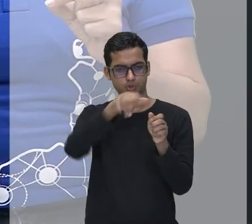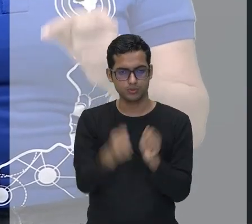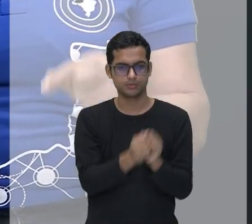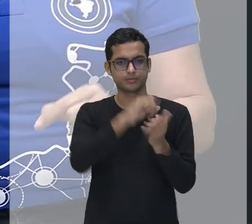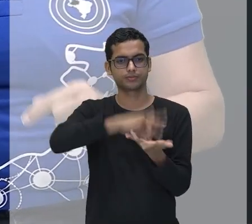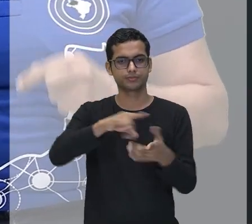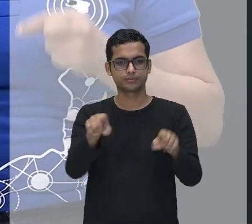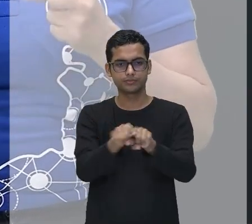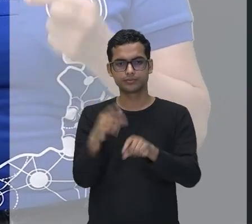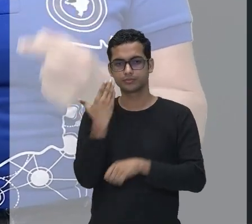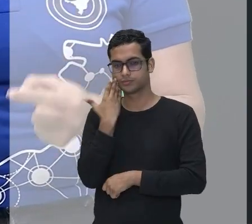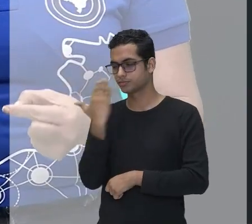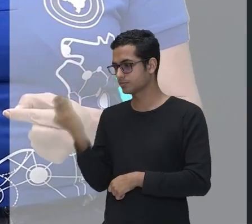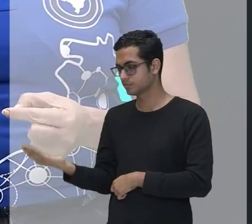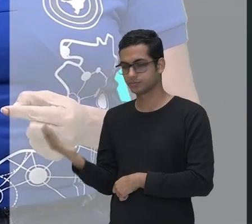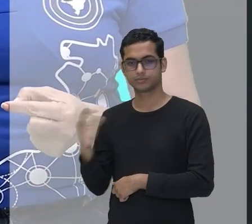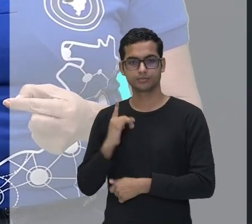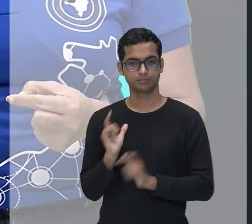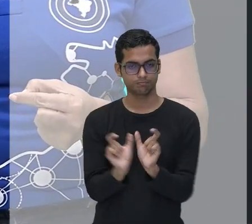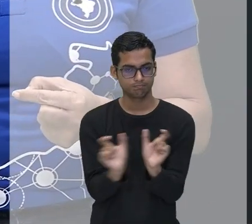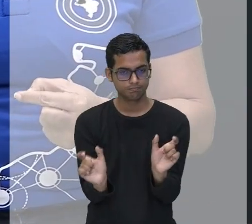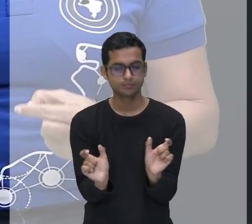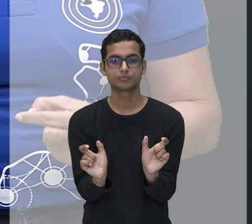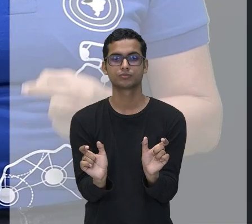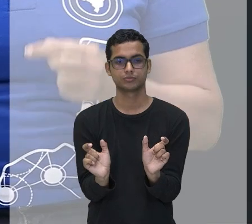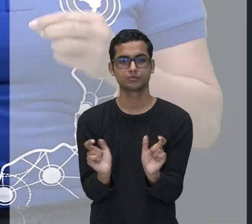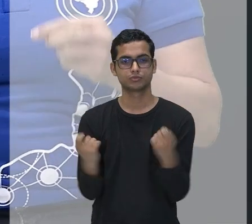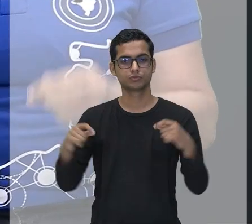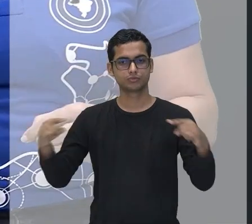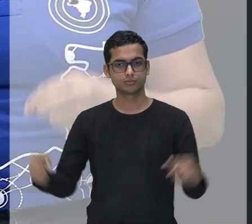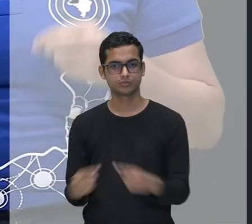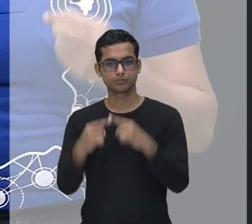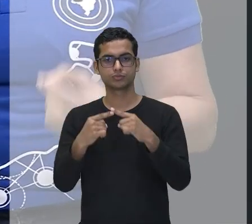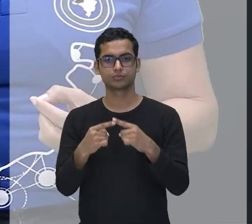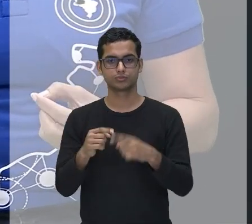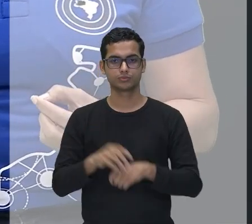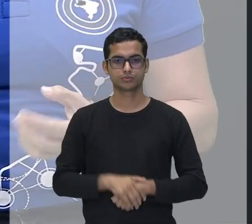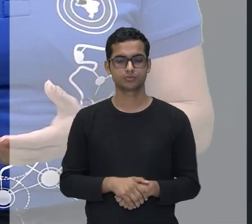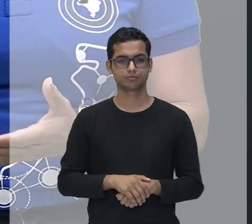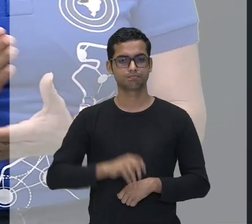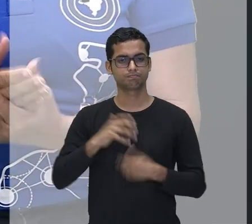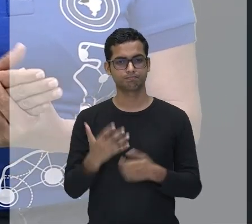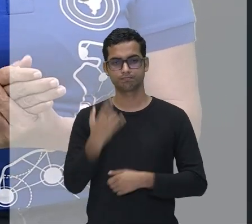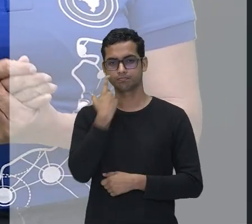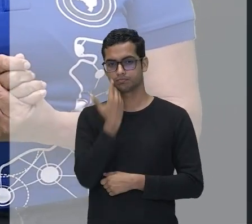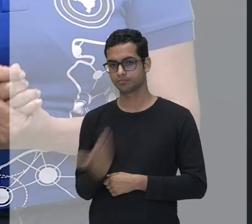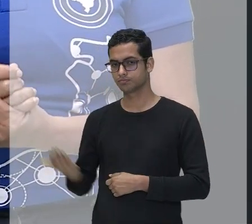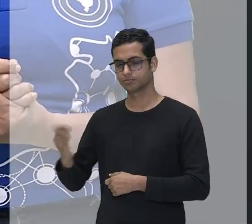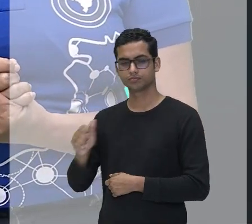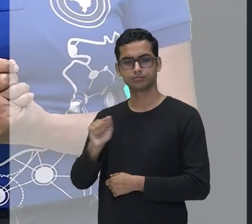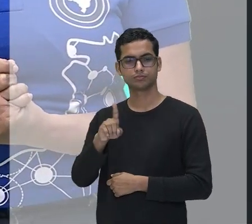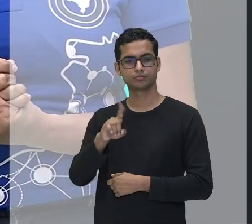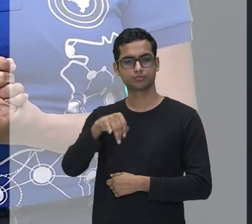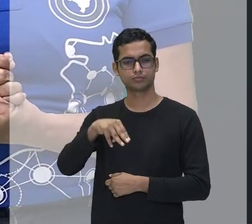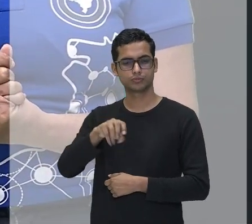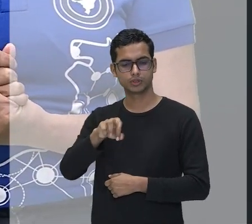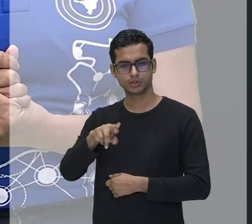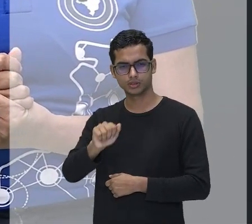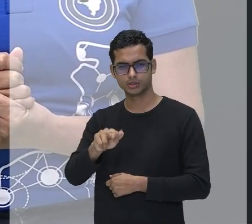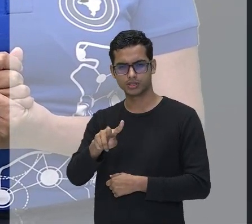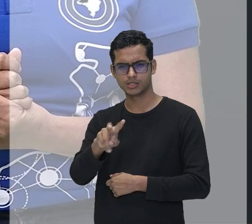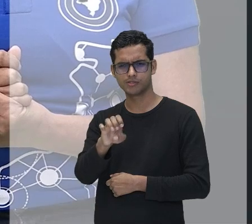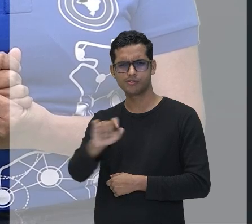coragem admirável. Então, admirável, ele está fazendo o papel